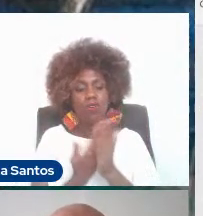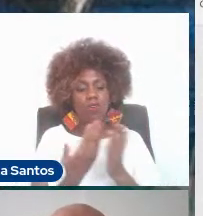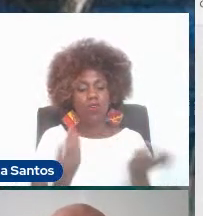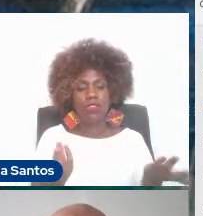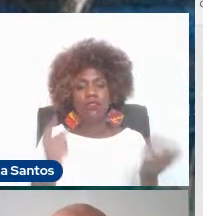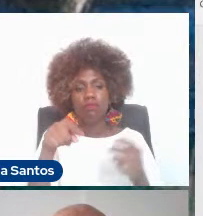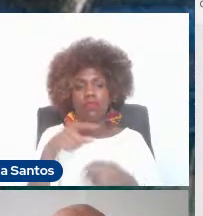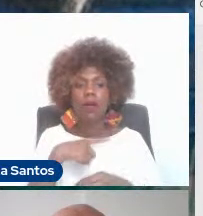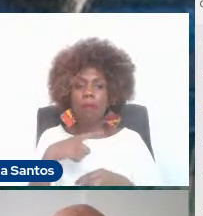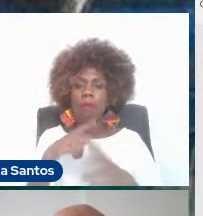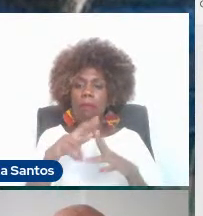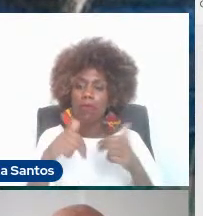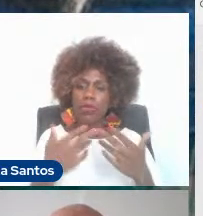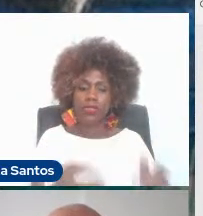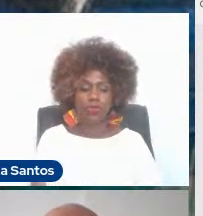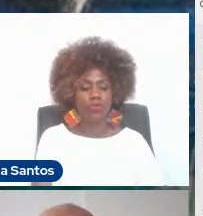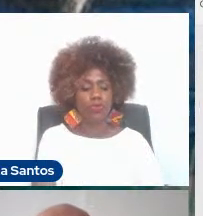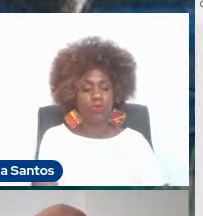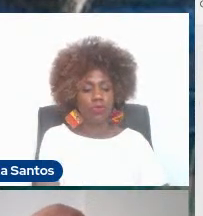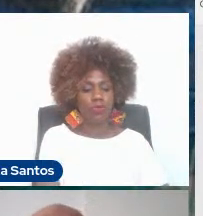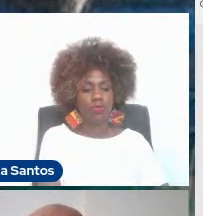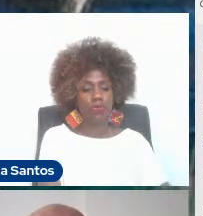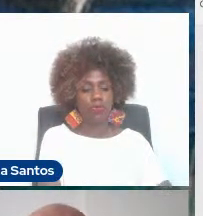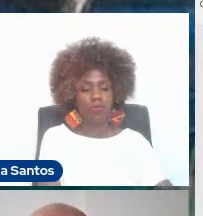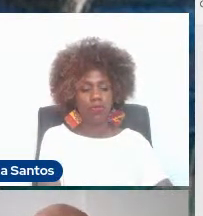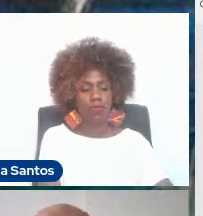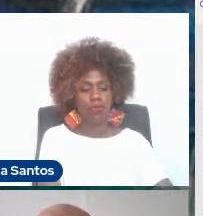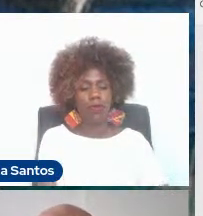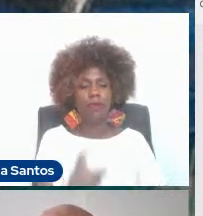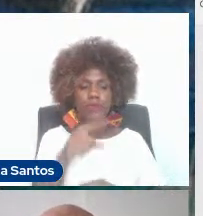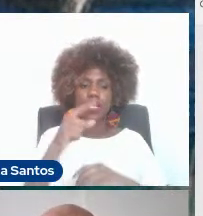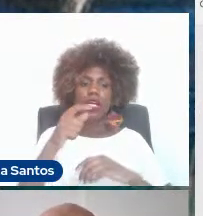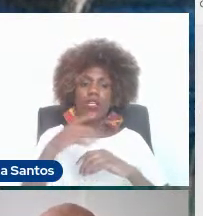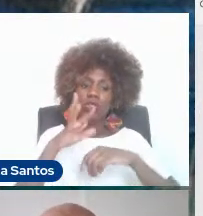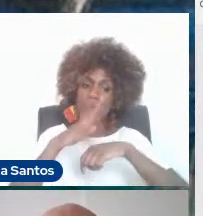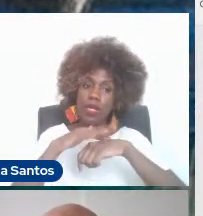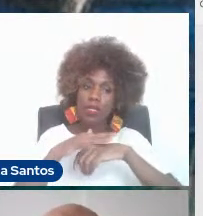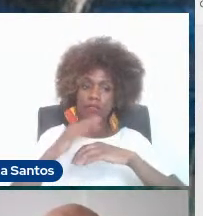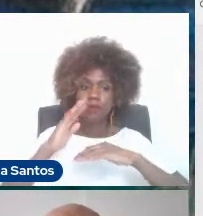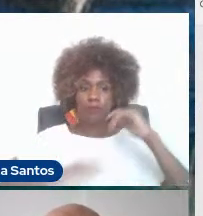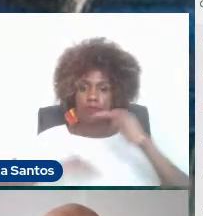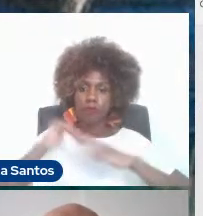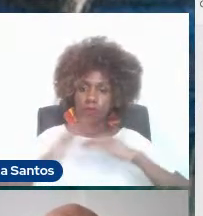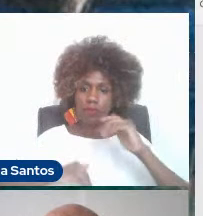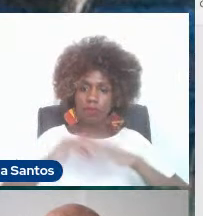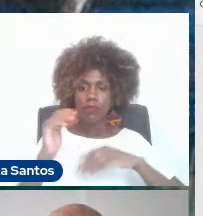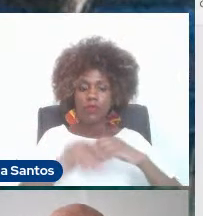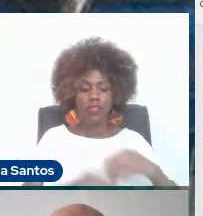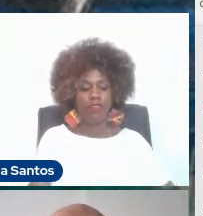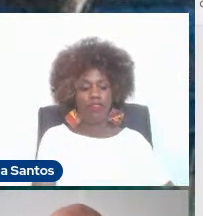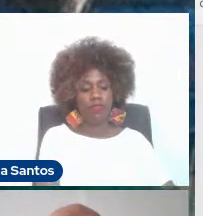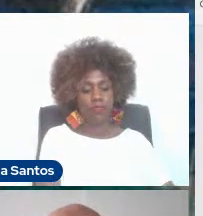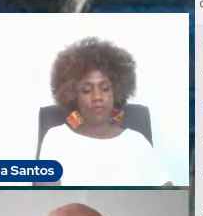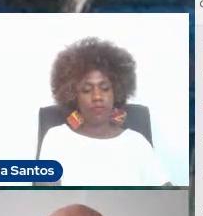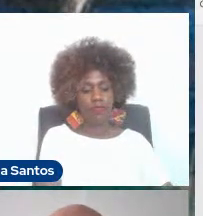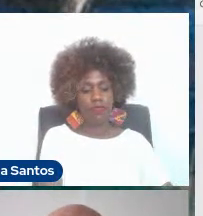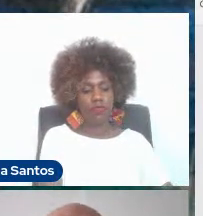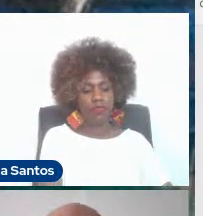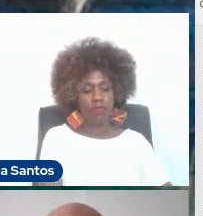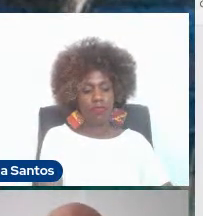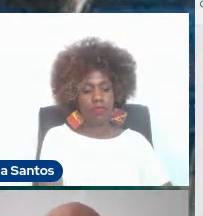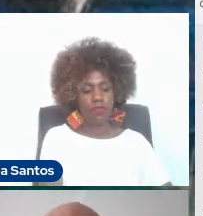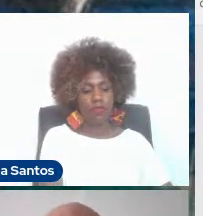Mas, de qualquer maneira, o reconhecimento de doenças profissionais de músicos só começa a ocorrer a partir da década de